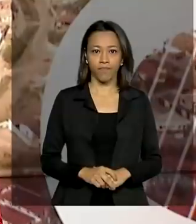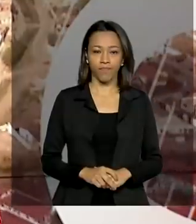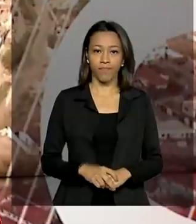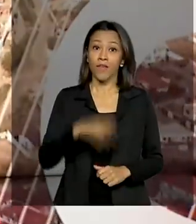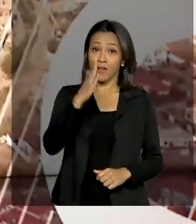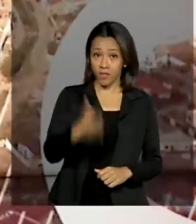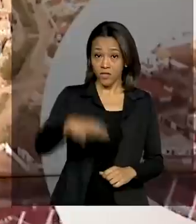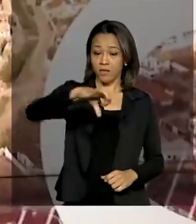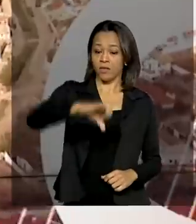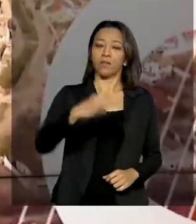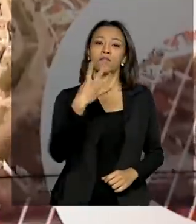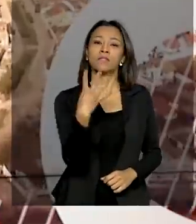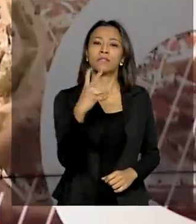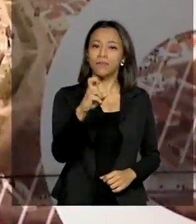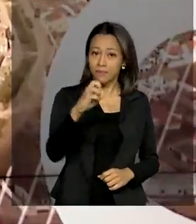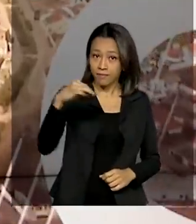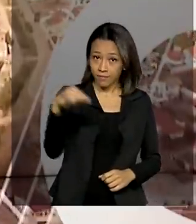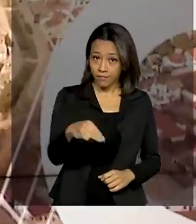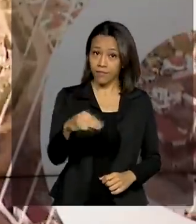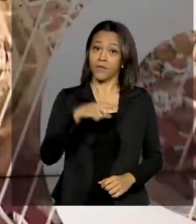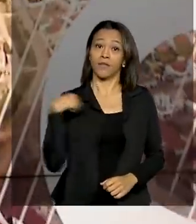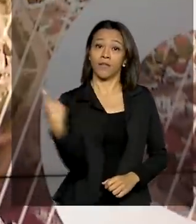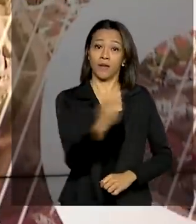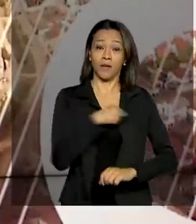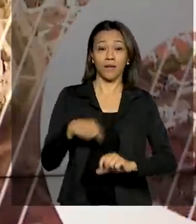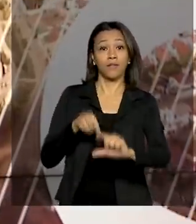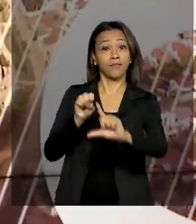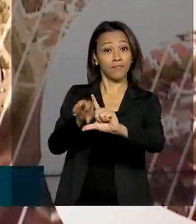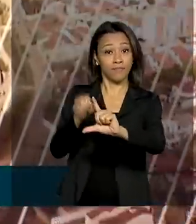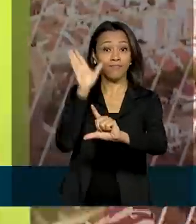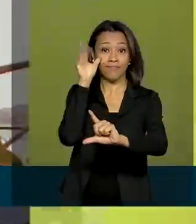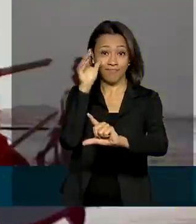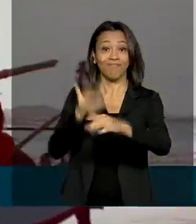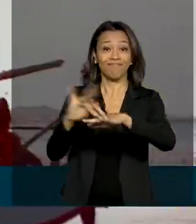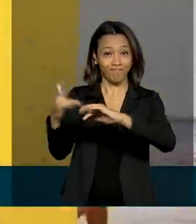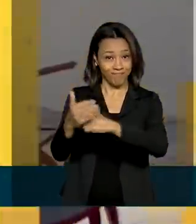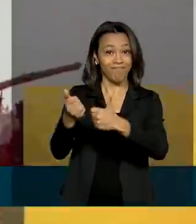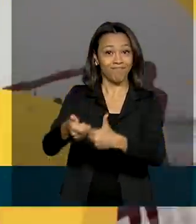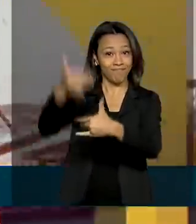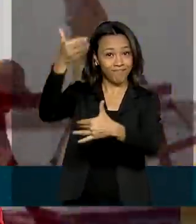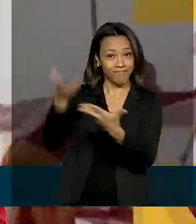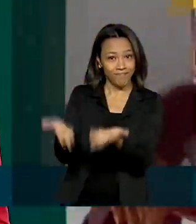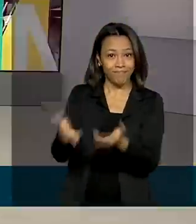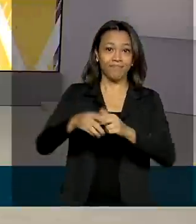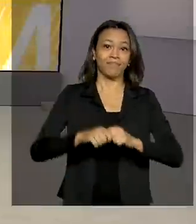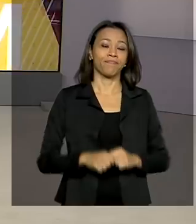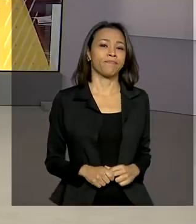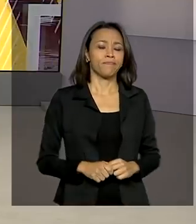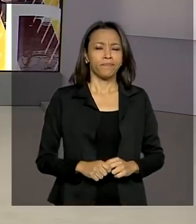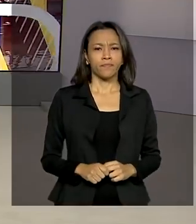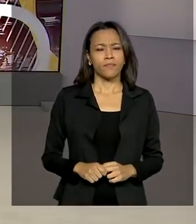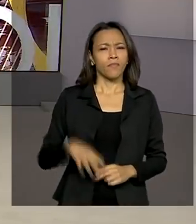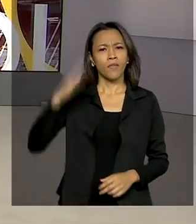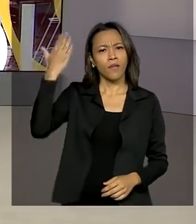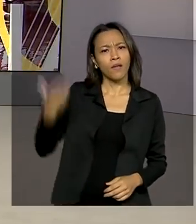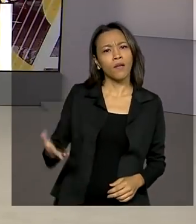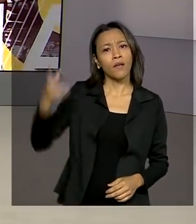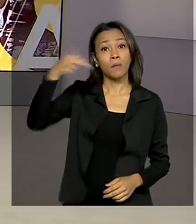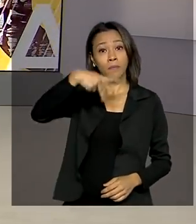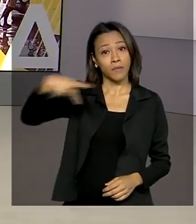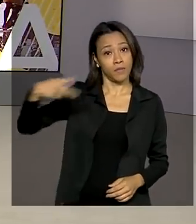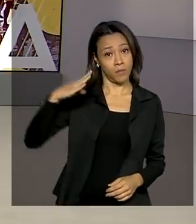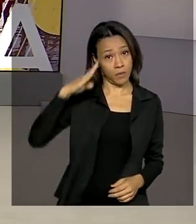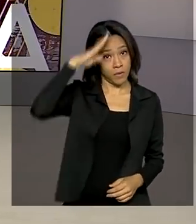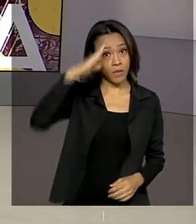São 9 horas e 45 minutos. Nós estamos ao vivo também pelas redes sociais. O presidente Jair